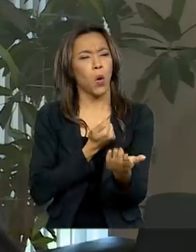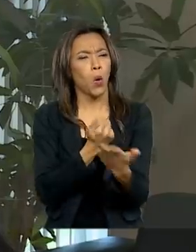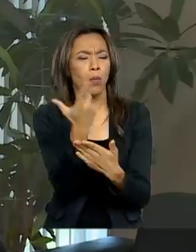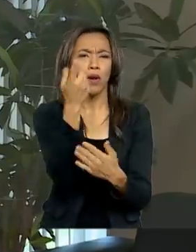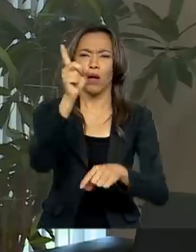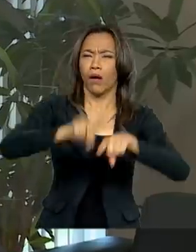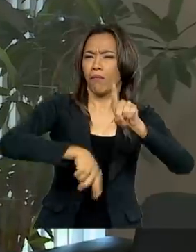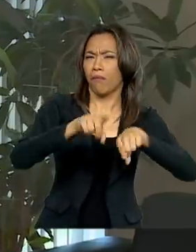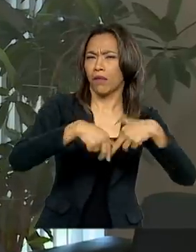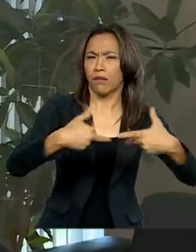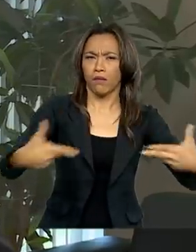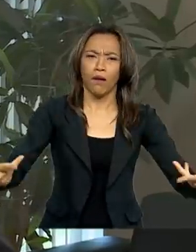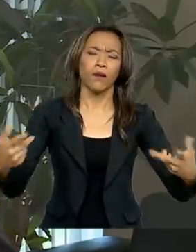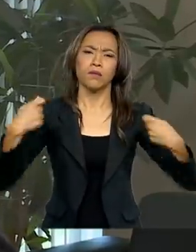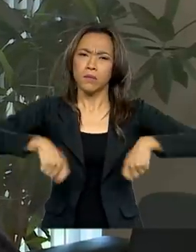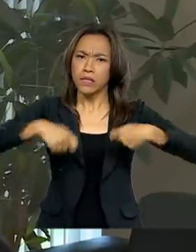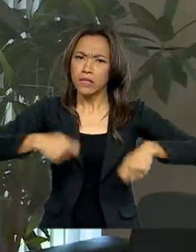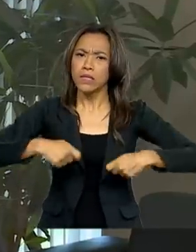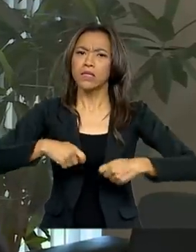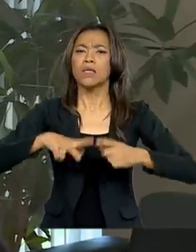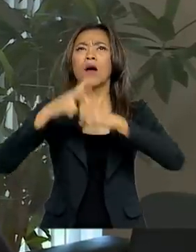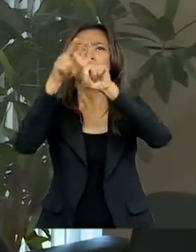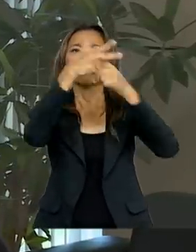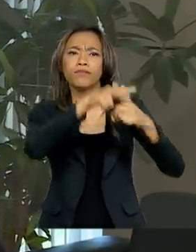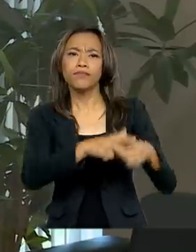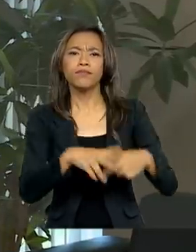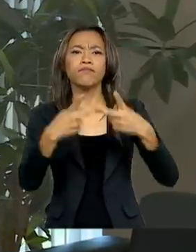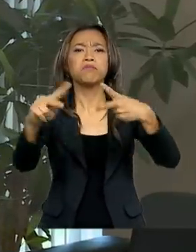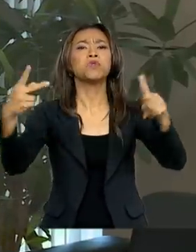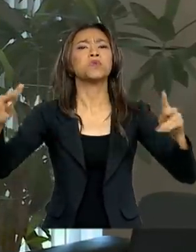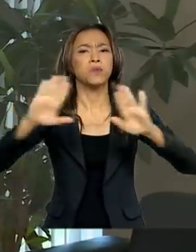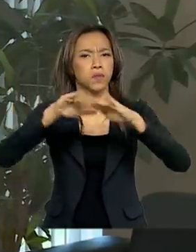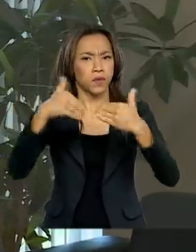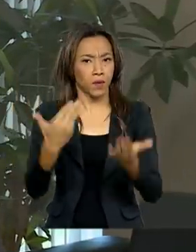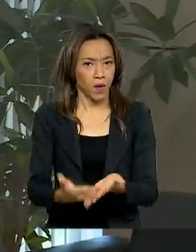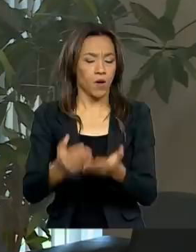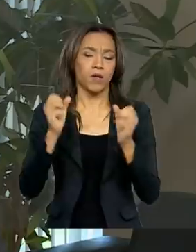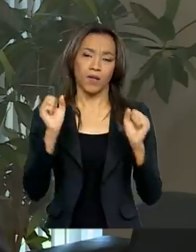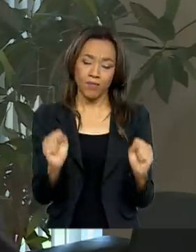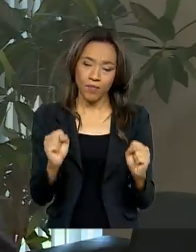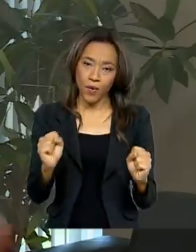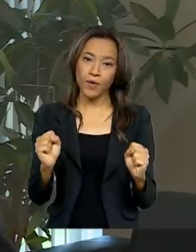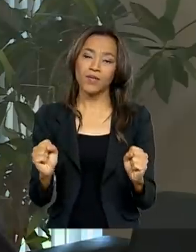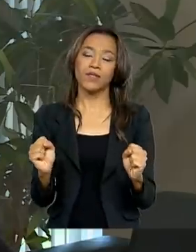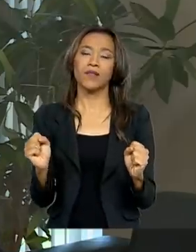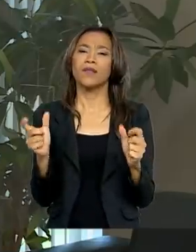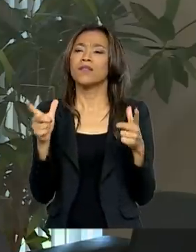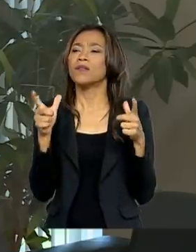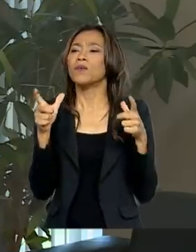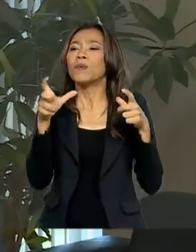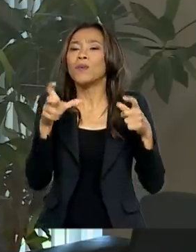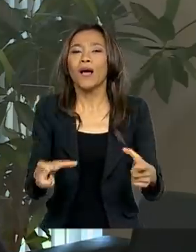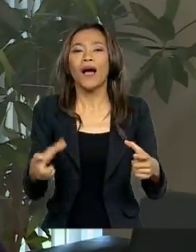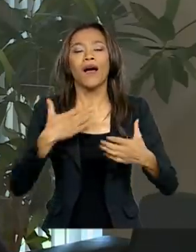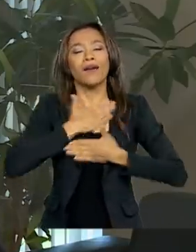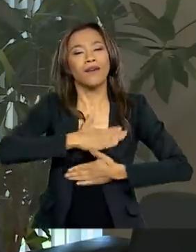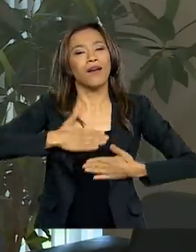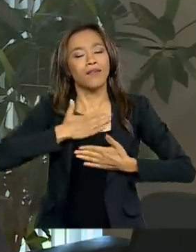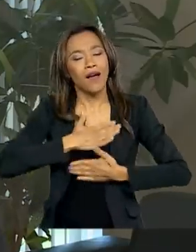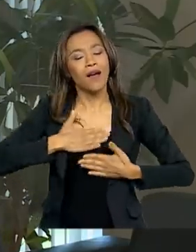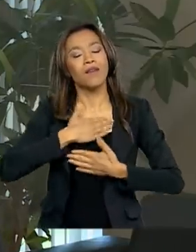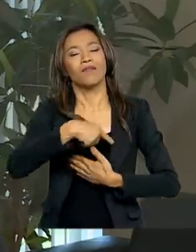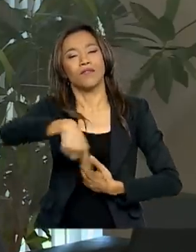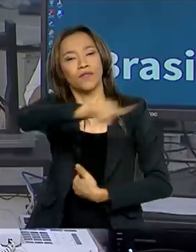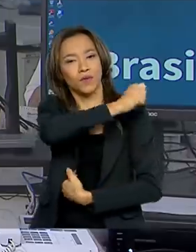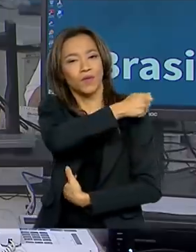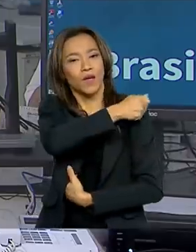equipamento que é necessário, buscar as melhorias que são necessárias na escola para que ela possa apresentar um ambiente agradável para que os nossos alunos possam